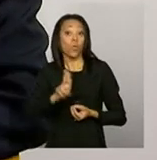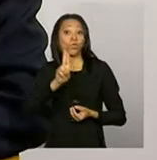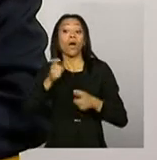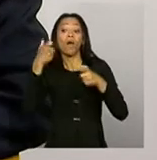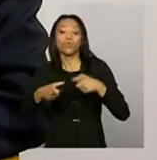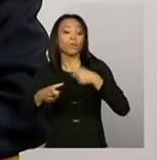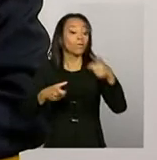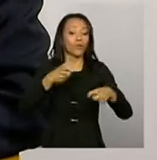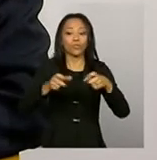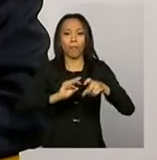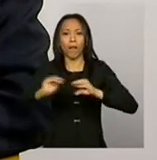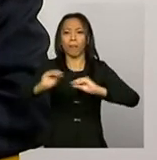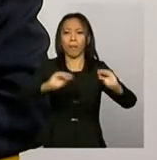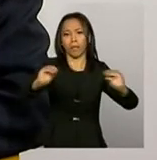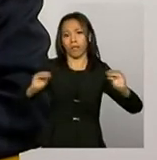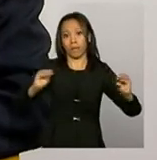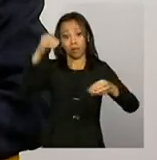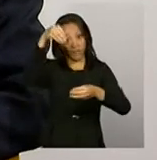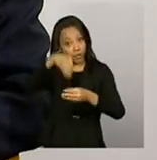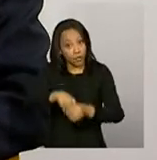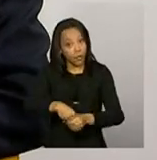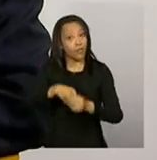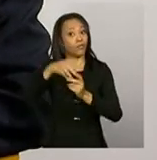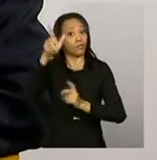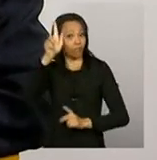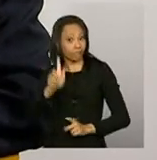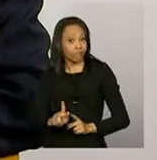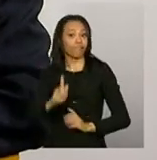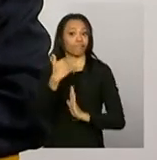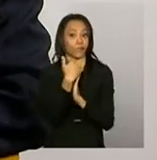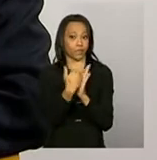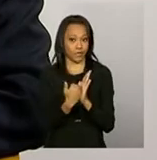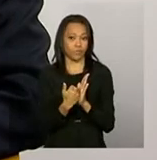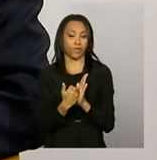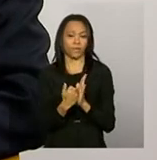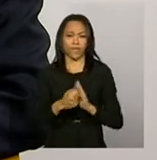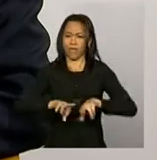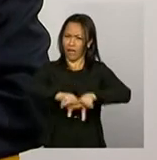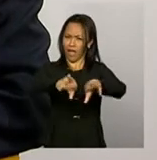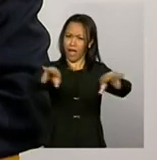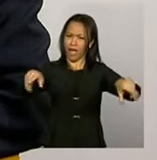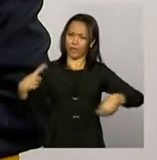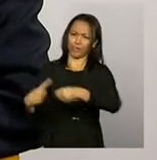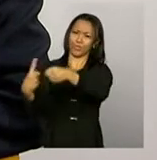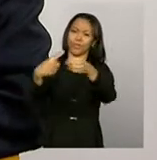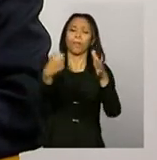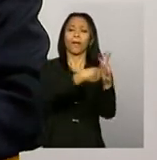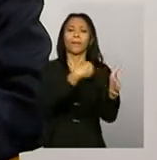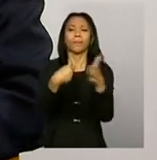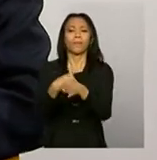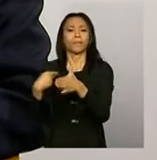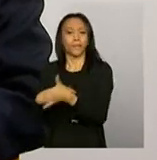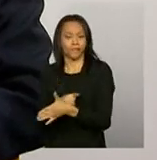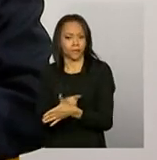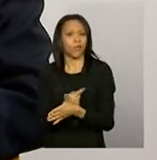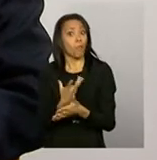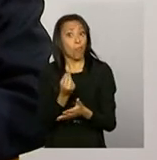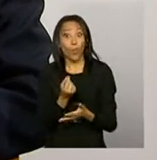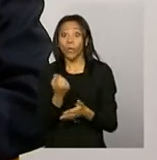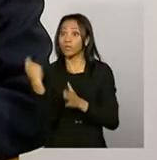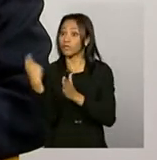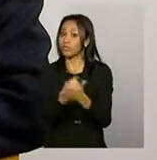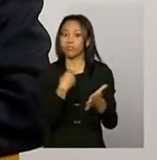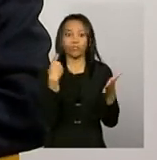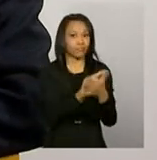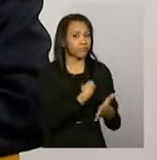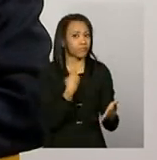recursos dentro da gestão do programa. Muitos municípios perguntam, pode, a gente recebe muitas questões